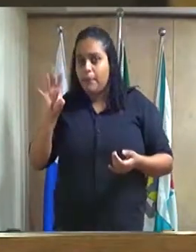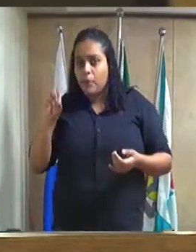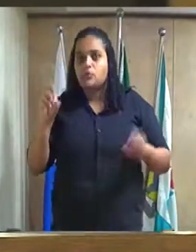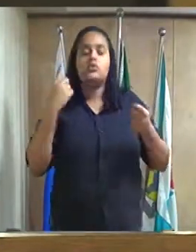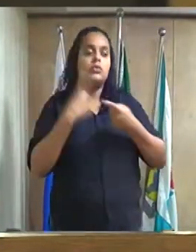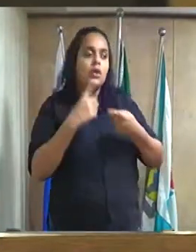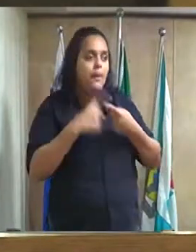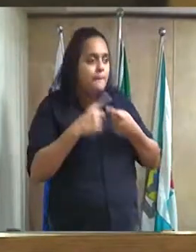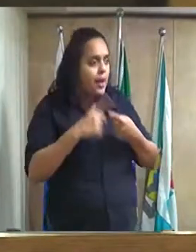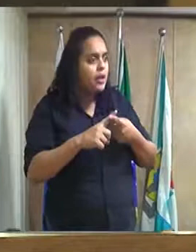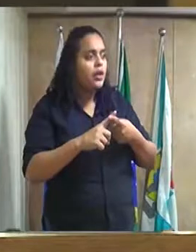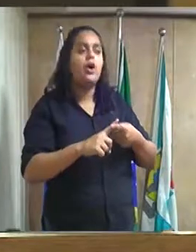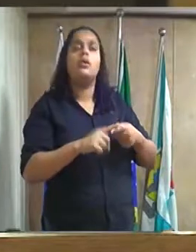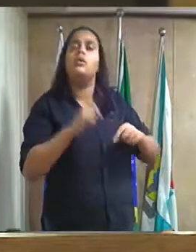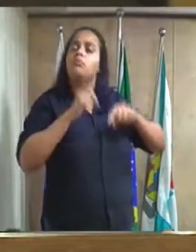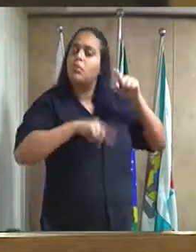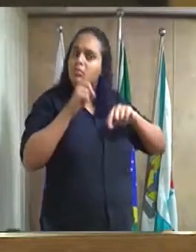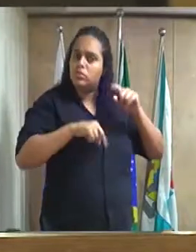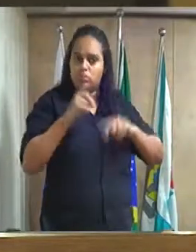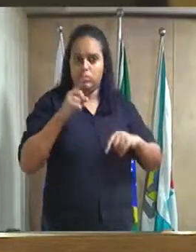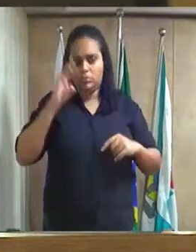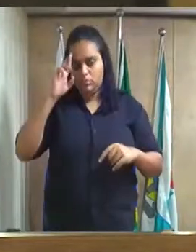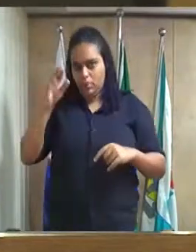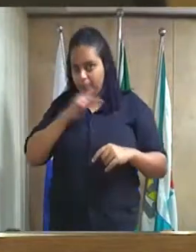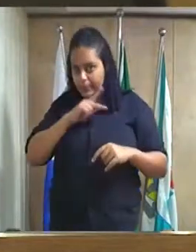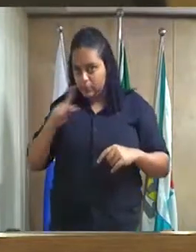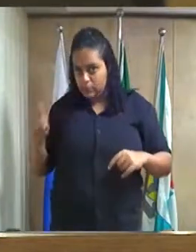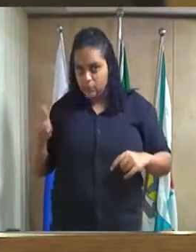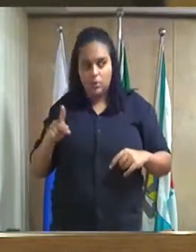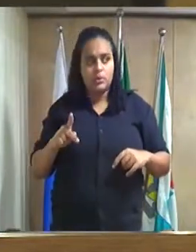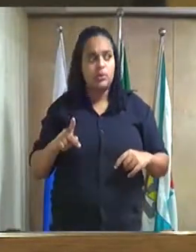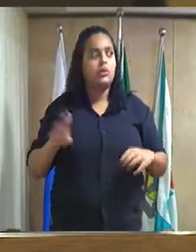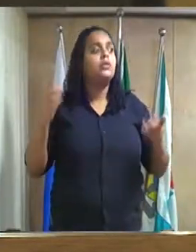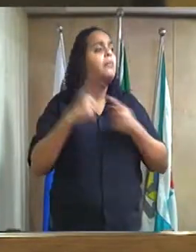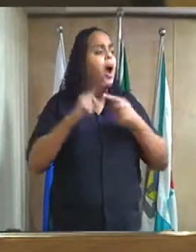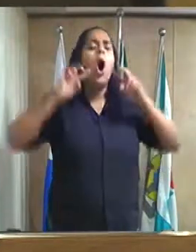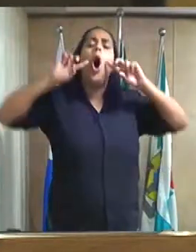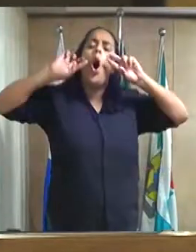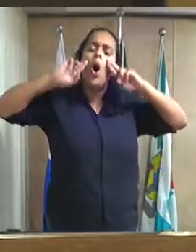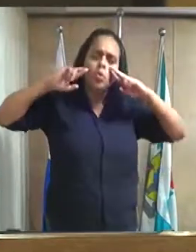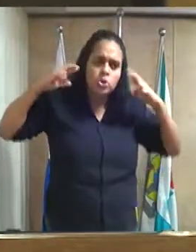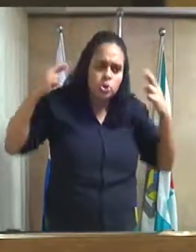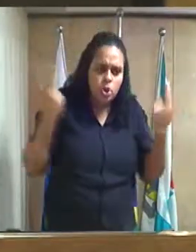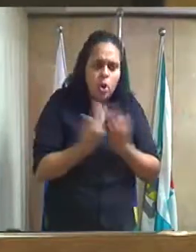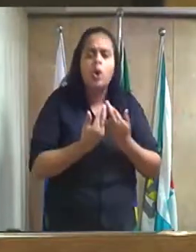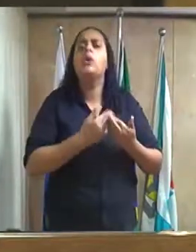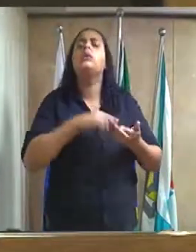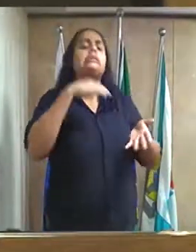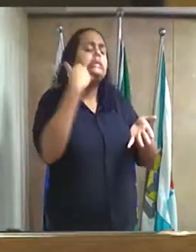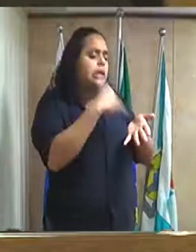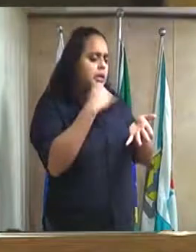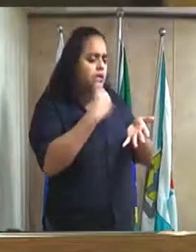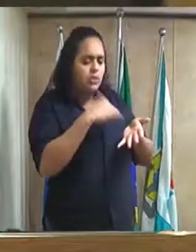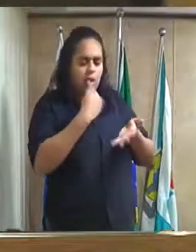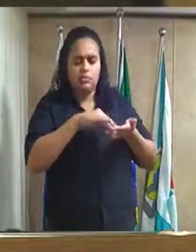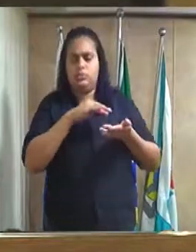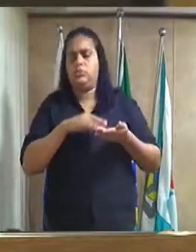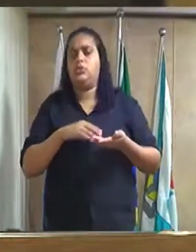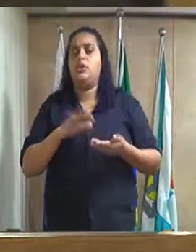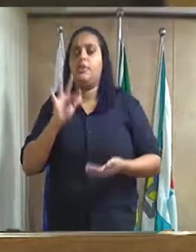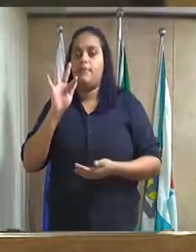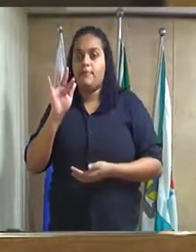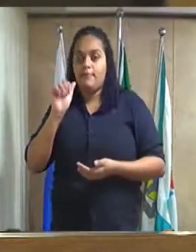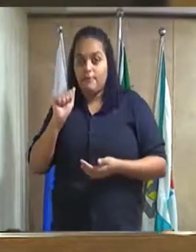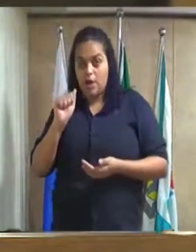então senhor presidente nós precisamos sim uma audiência com o secretário de fazenda porque